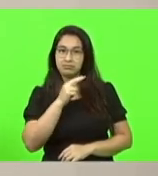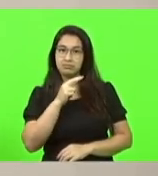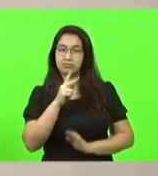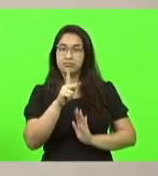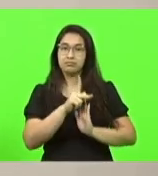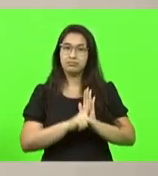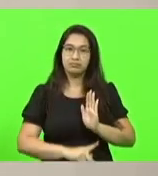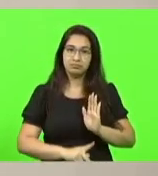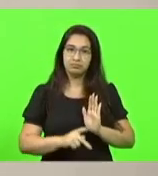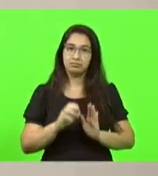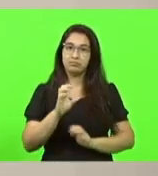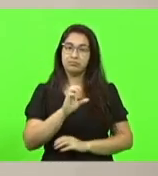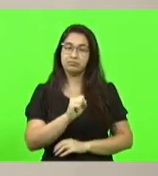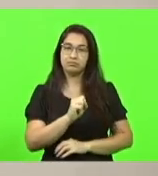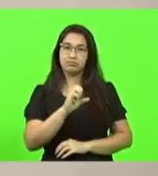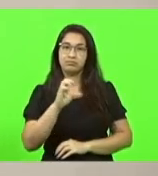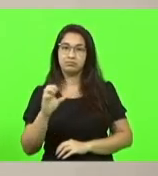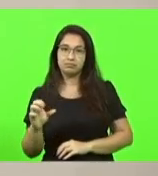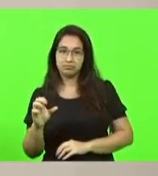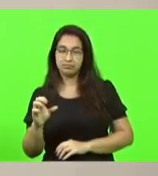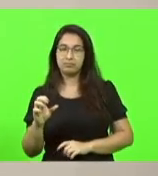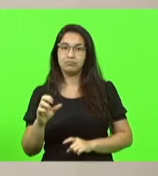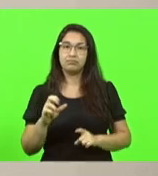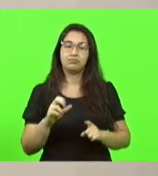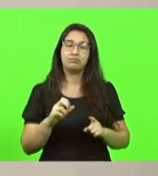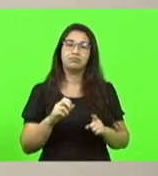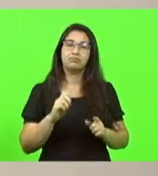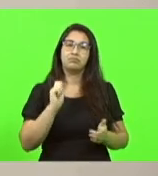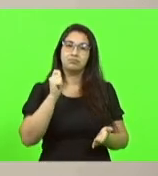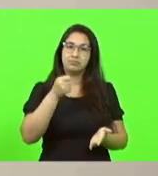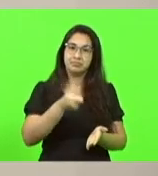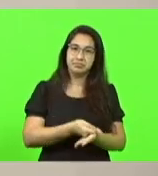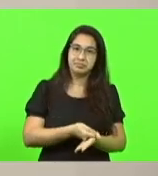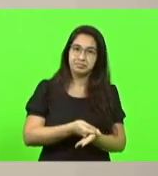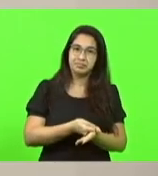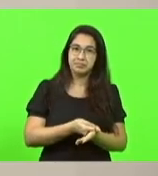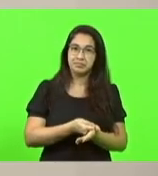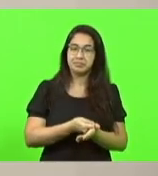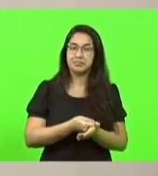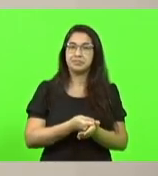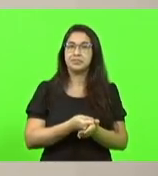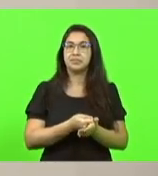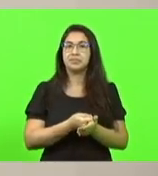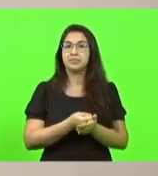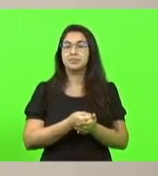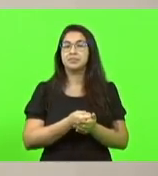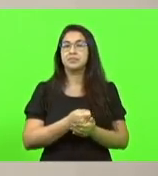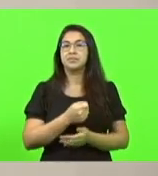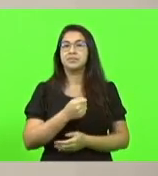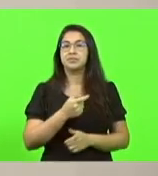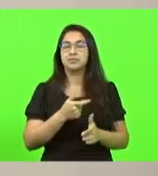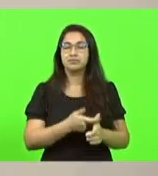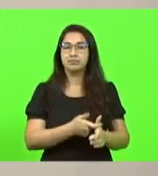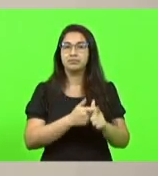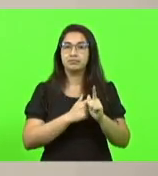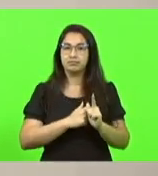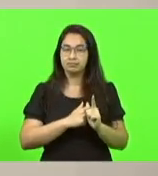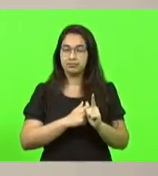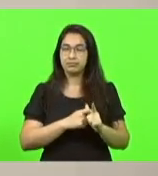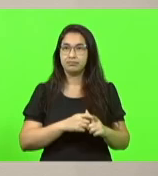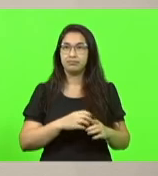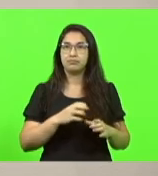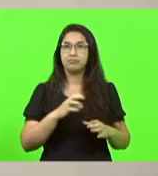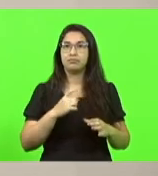regularização de débitos inadimplidos, redim e estabelece outras providências, pareceres favoráveis das comissões de